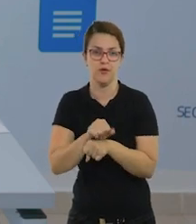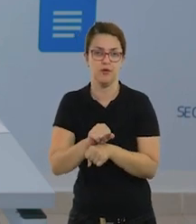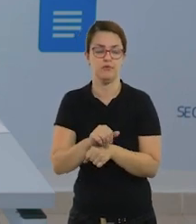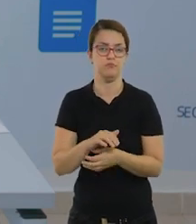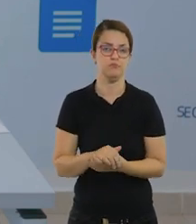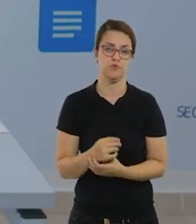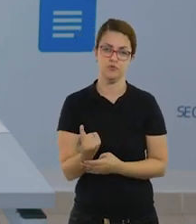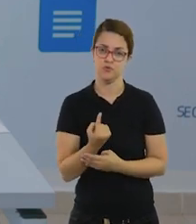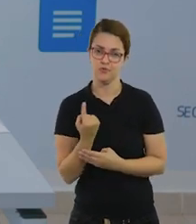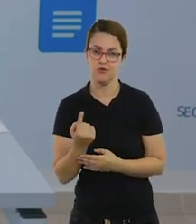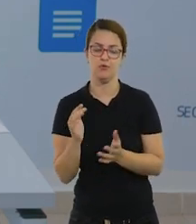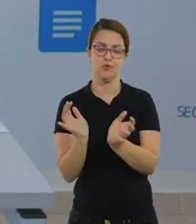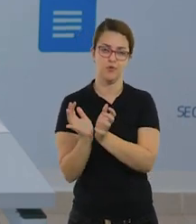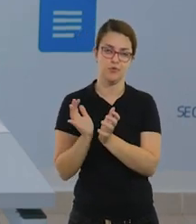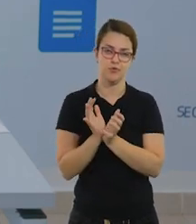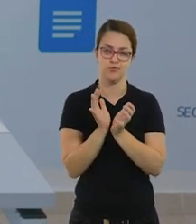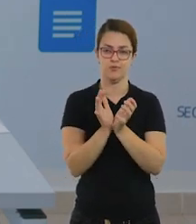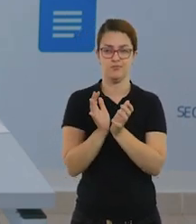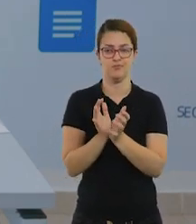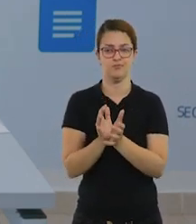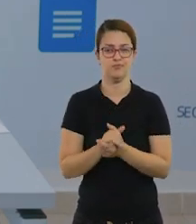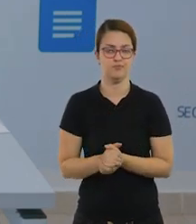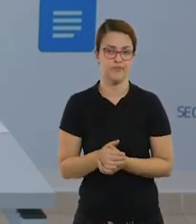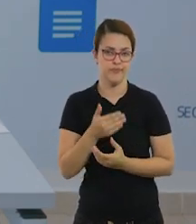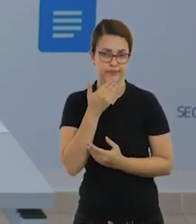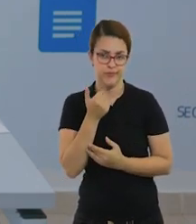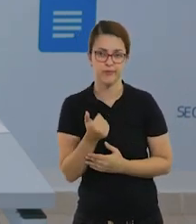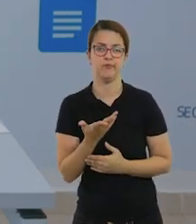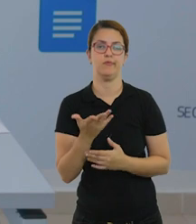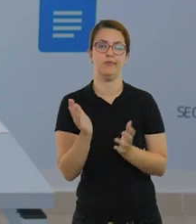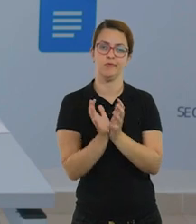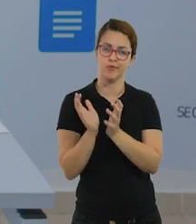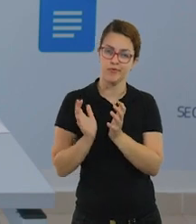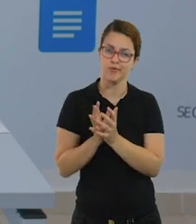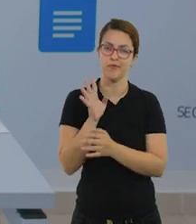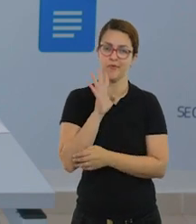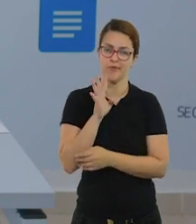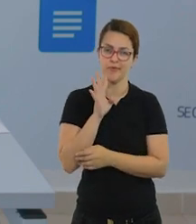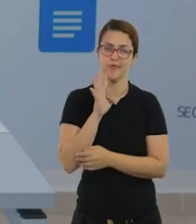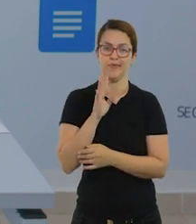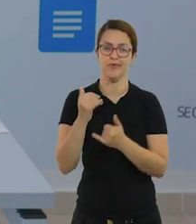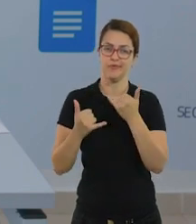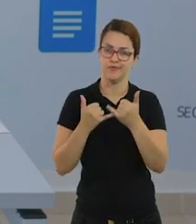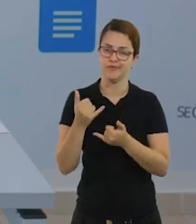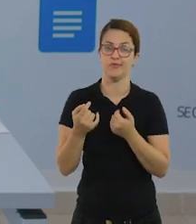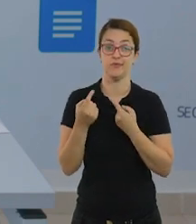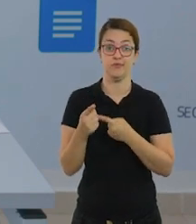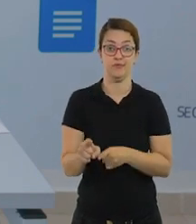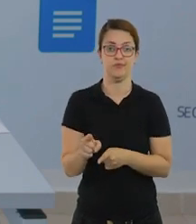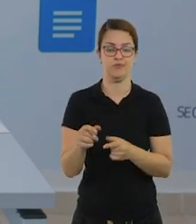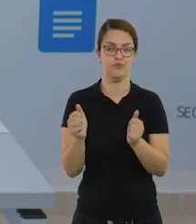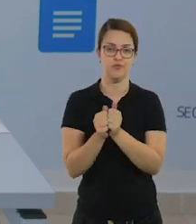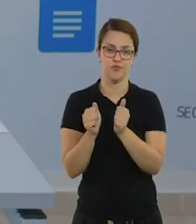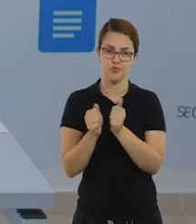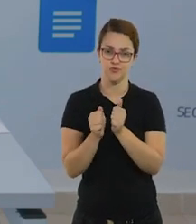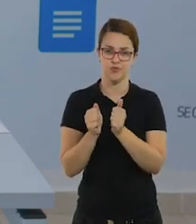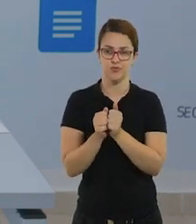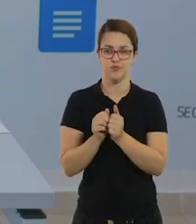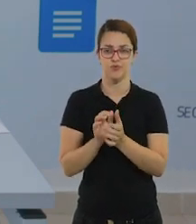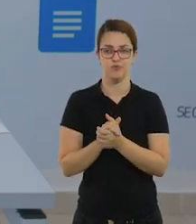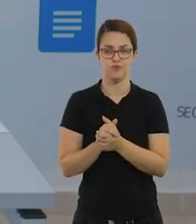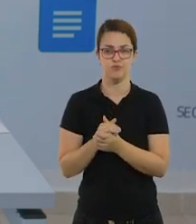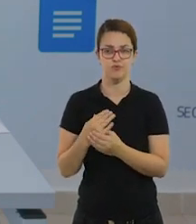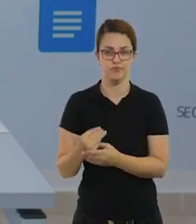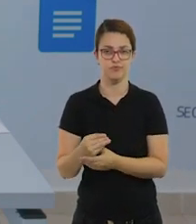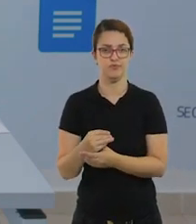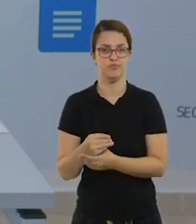tá bom? Você pode fazer em individual, em grupo. Claro que sempre em grupo. É uma brincadeira mais divertida, mais desafiadora. Então, dá para você fazer junto com